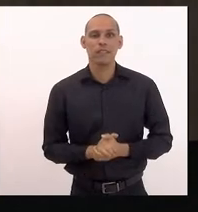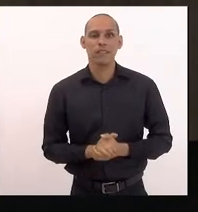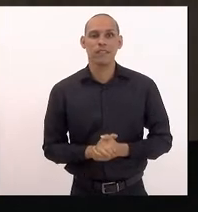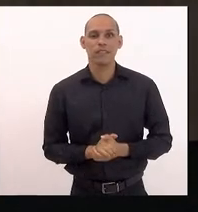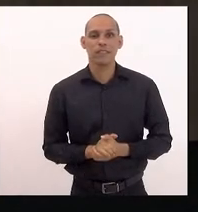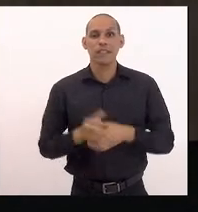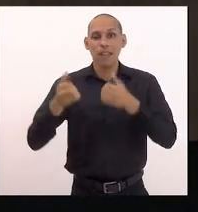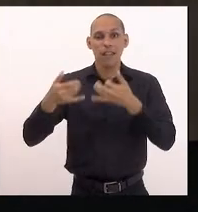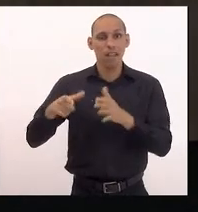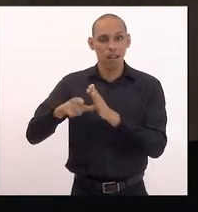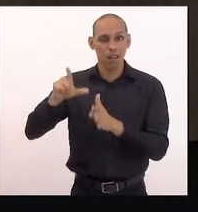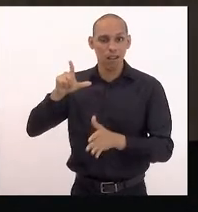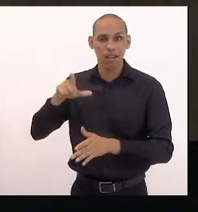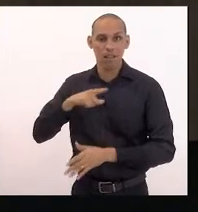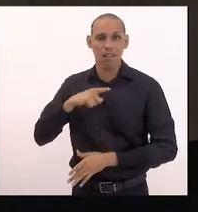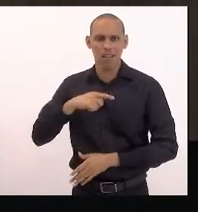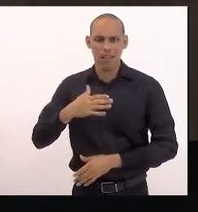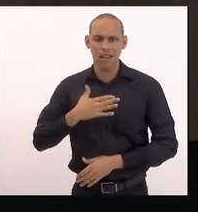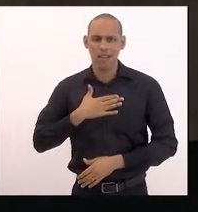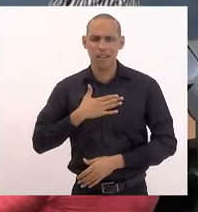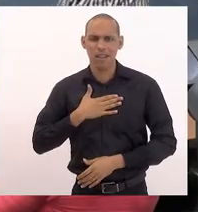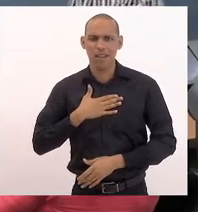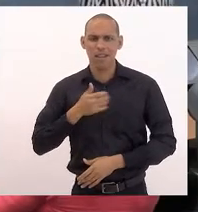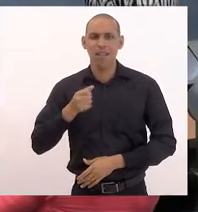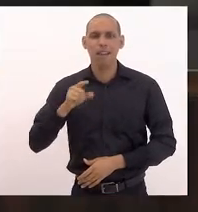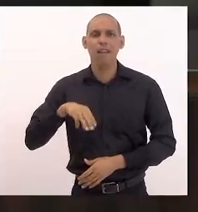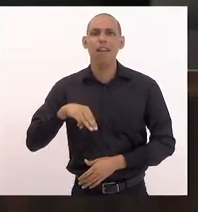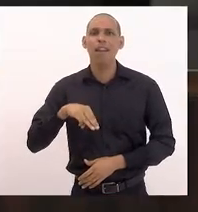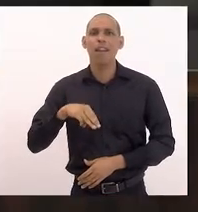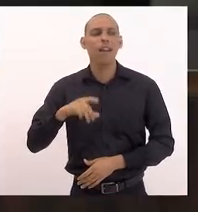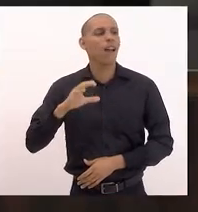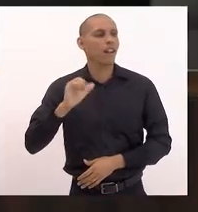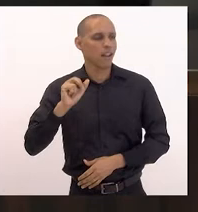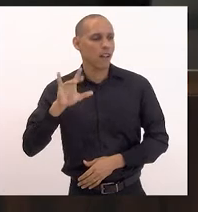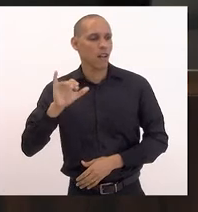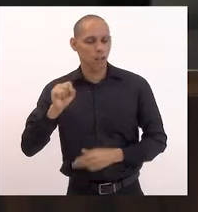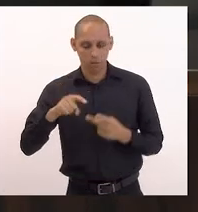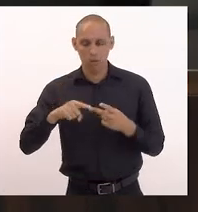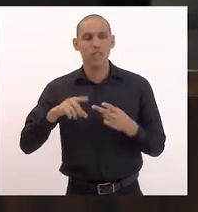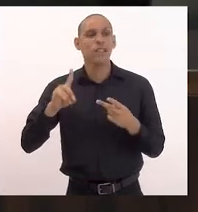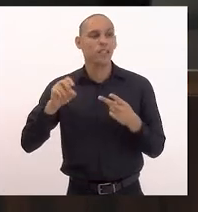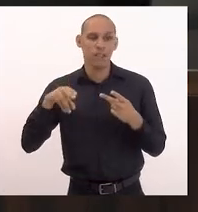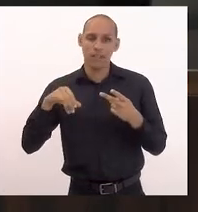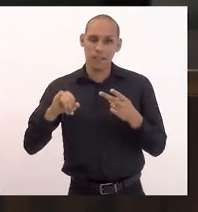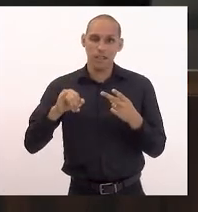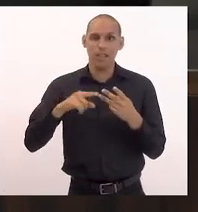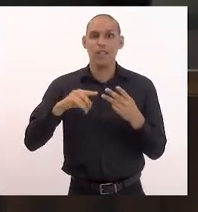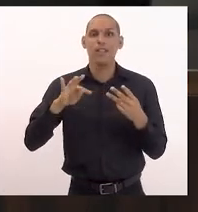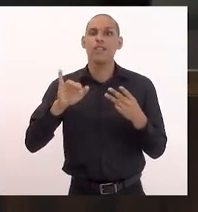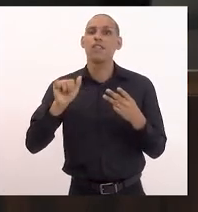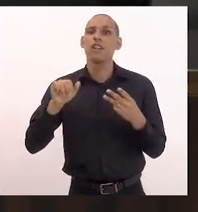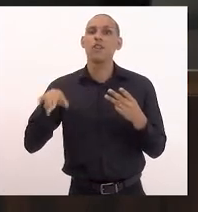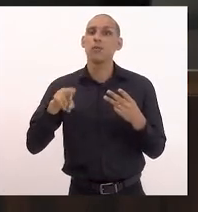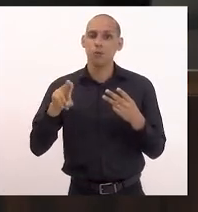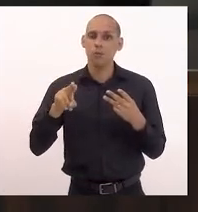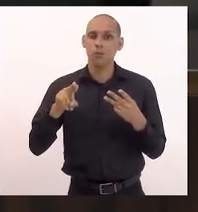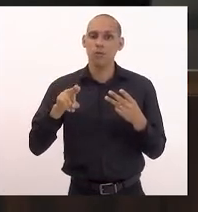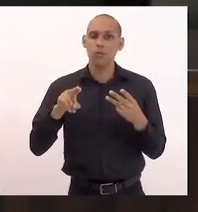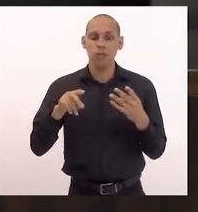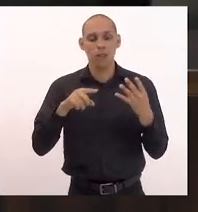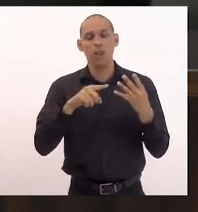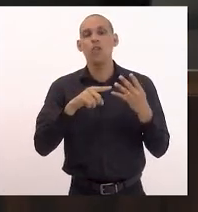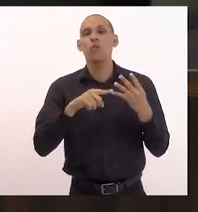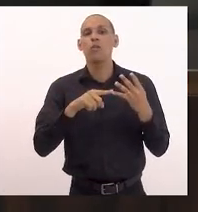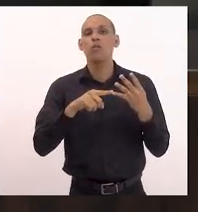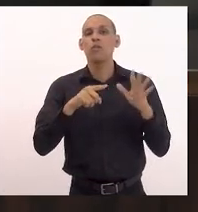declaração antes, não é? De mim? Isso. Carlos Mink, Dani, Tia Ju. E aí, duas questões de